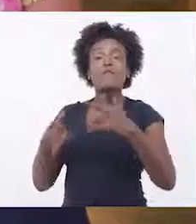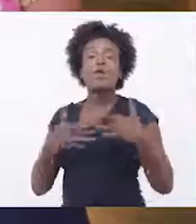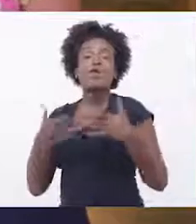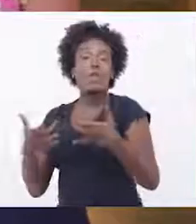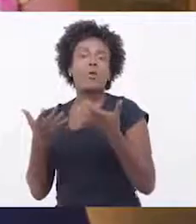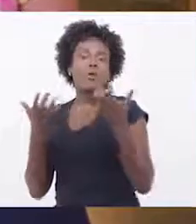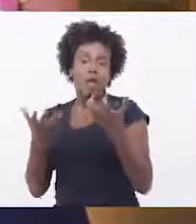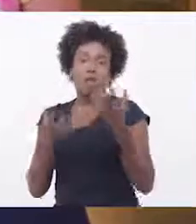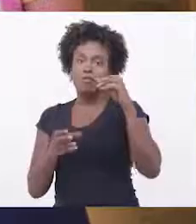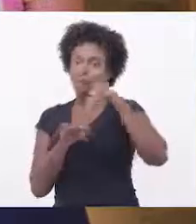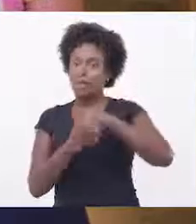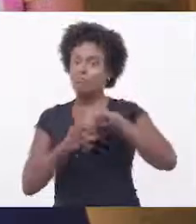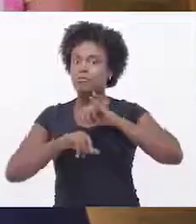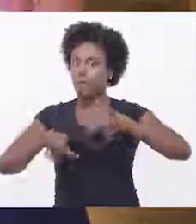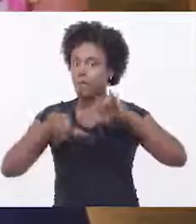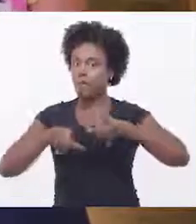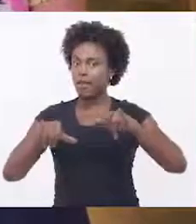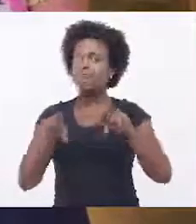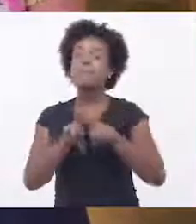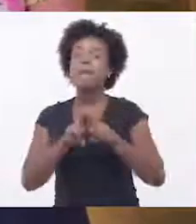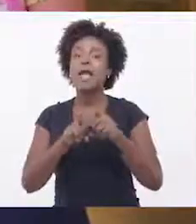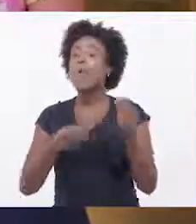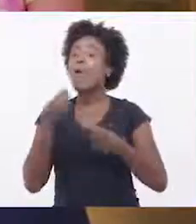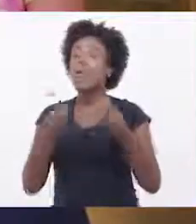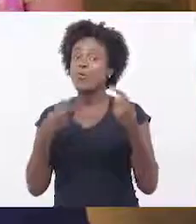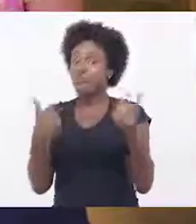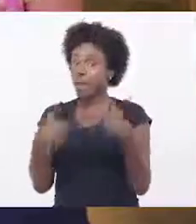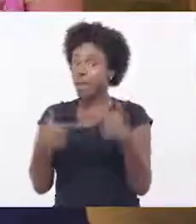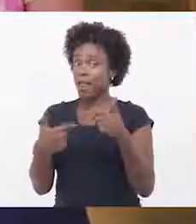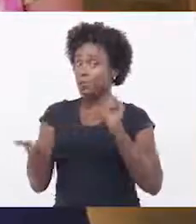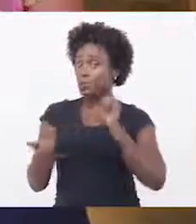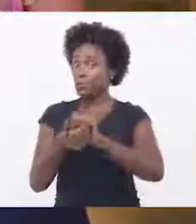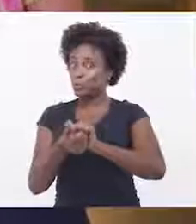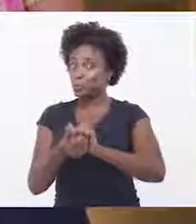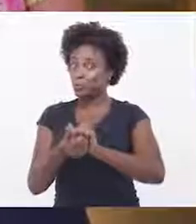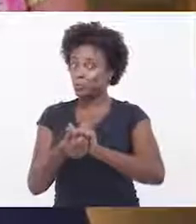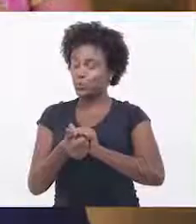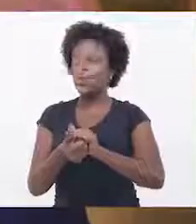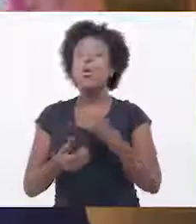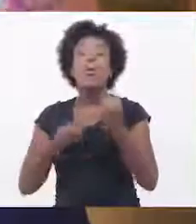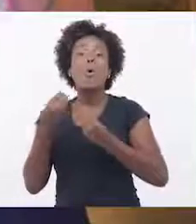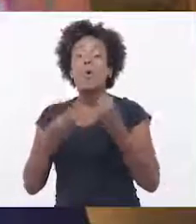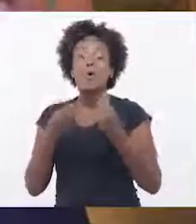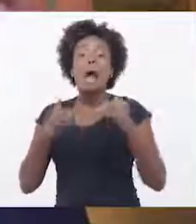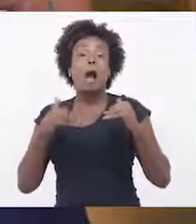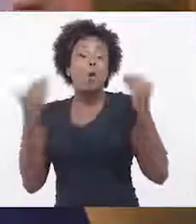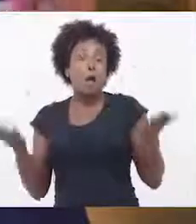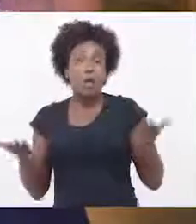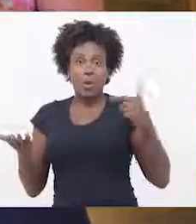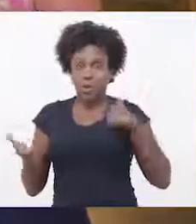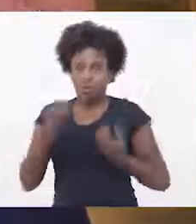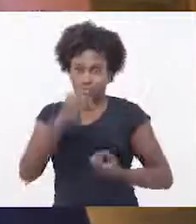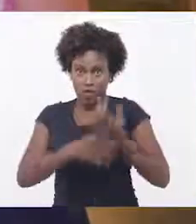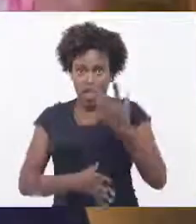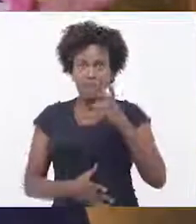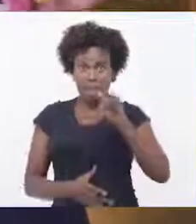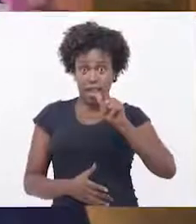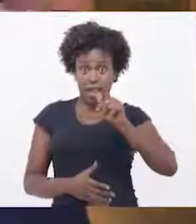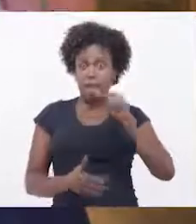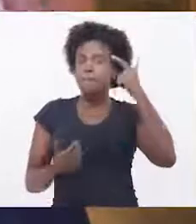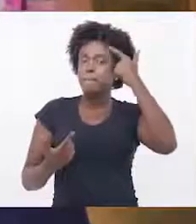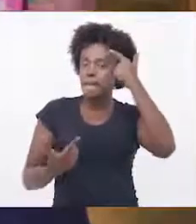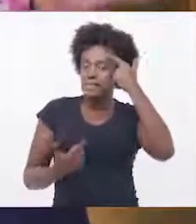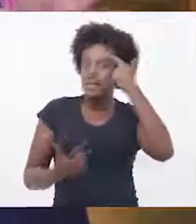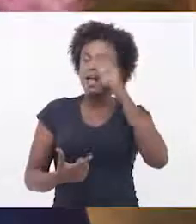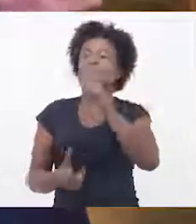como eles vão atuar comigo. Uma coisa muito importante de entender é, quando eu vou criar uma vaga, eu posso pensar que eu preciso de vários